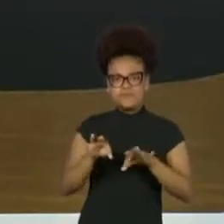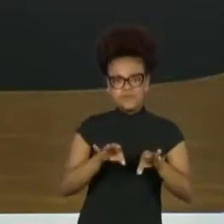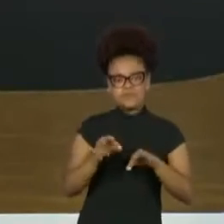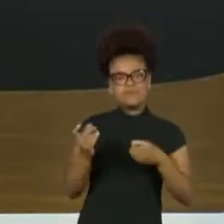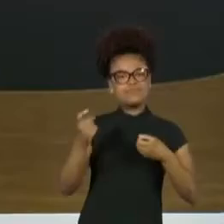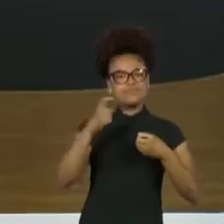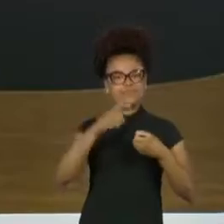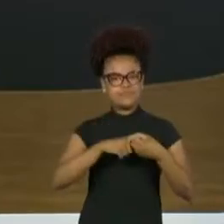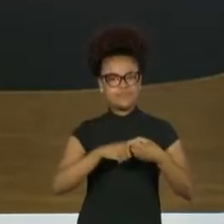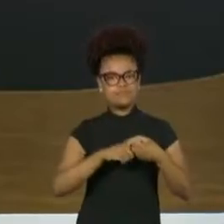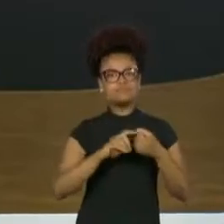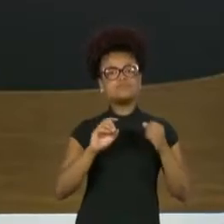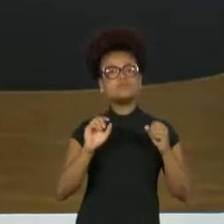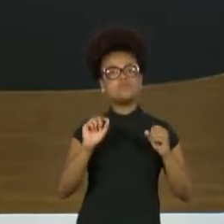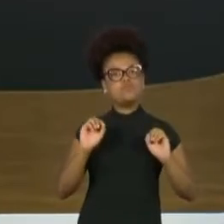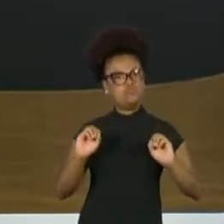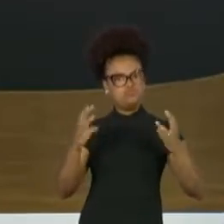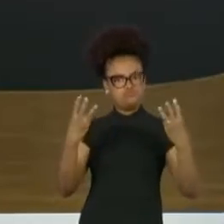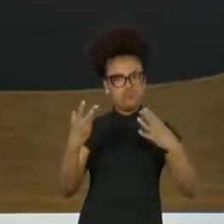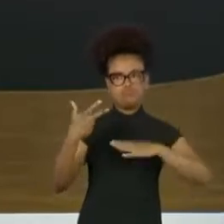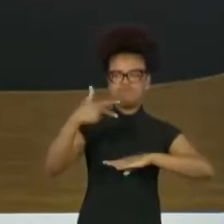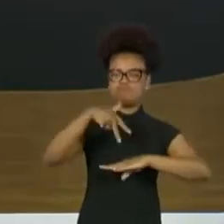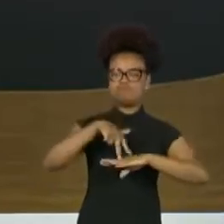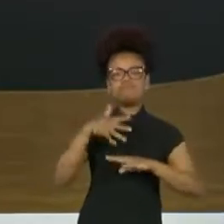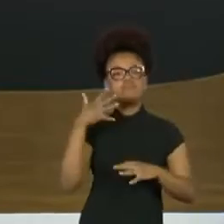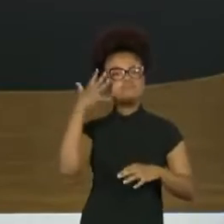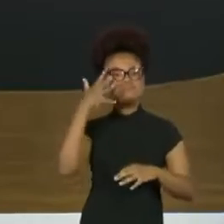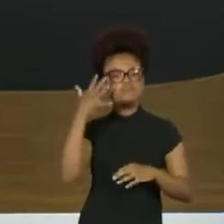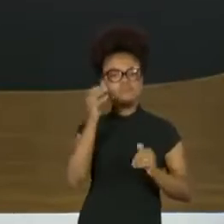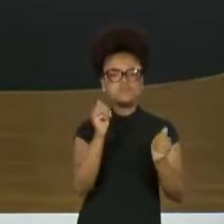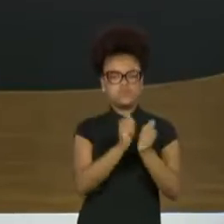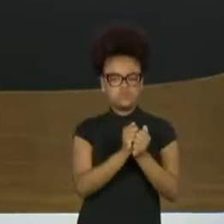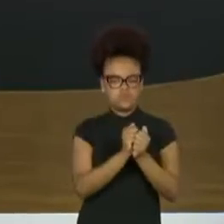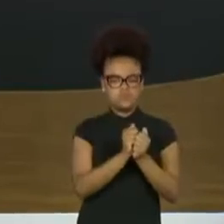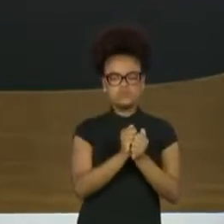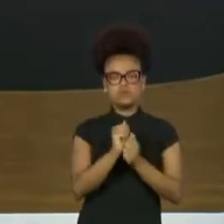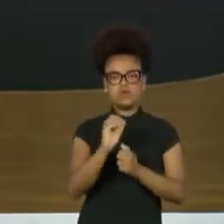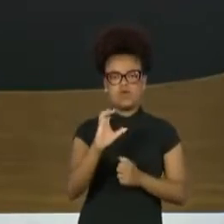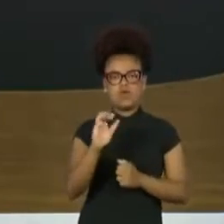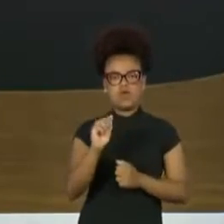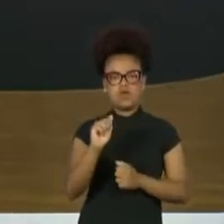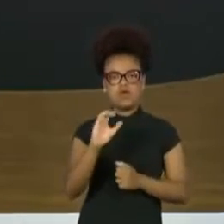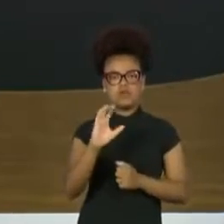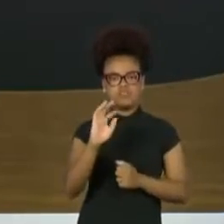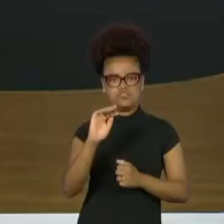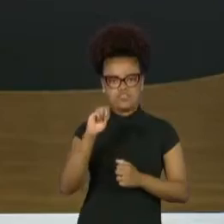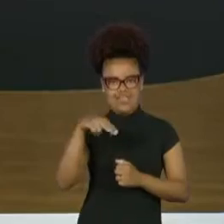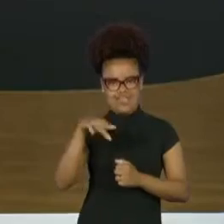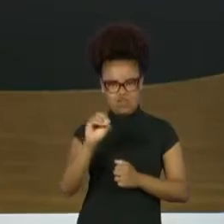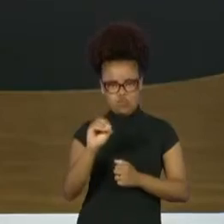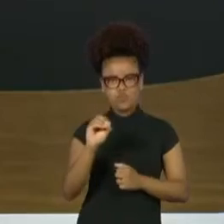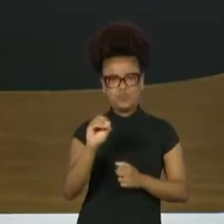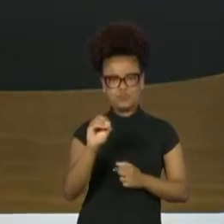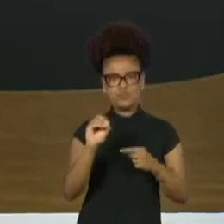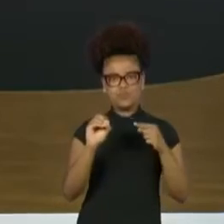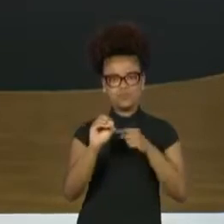cantando o show. Zezé canta caetano. Isso deve acontecer aí no início do ano que vem, se a pandemia continuar